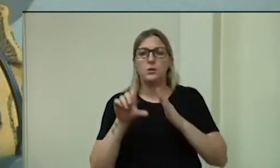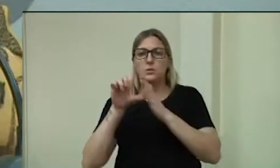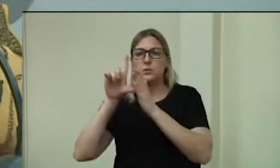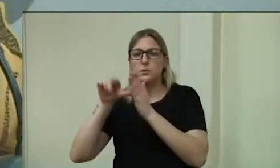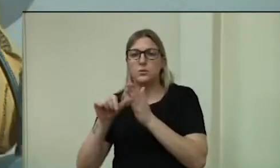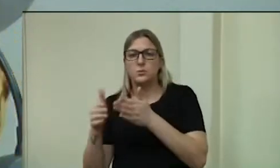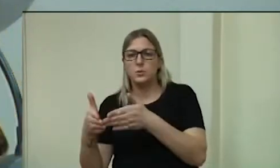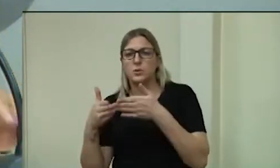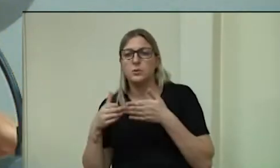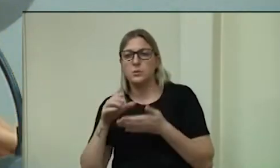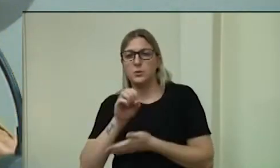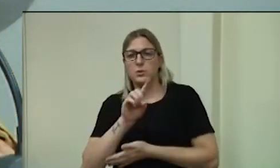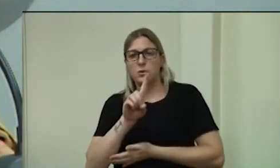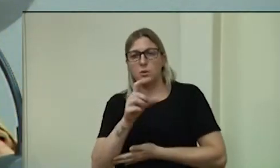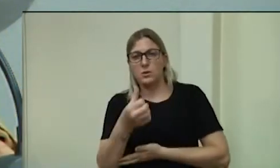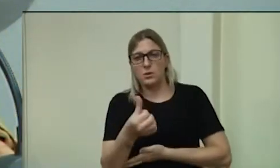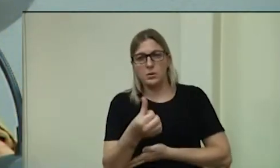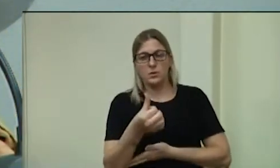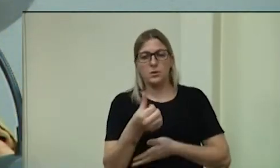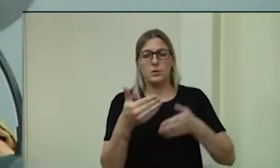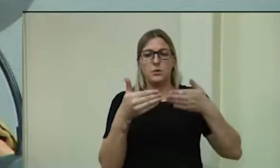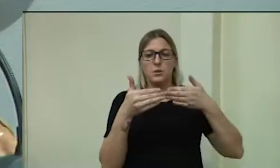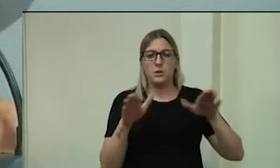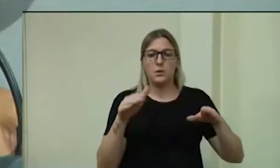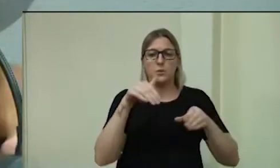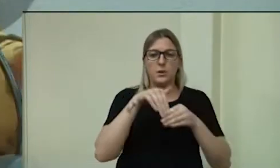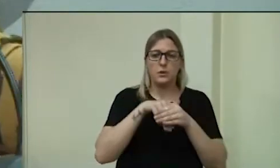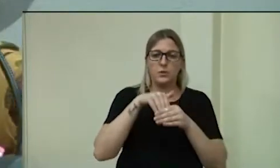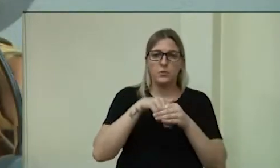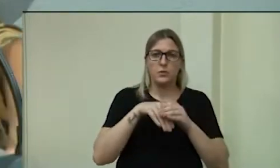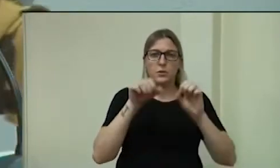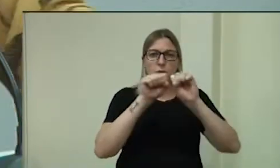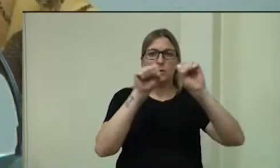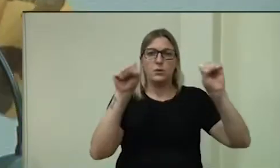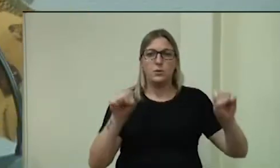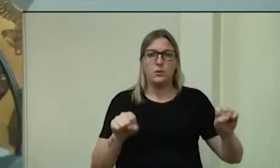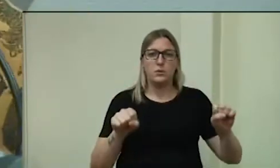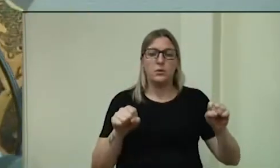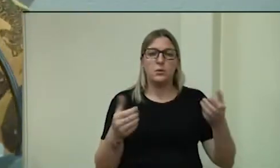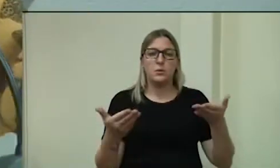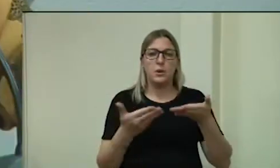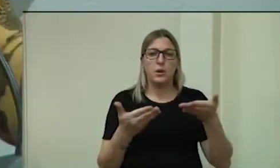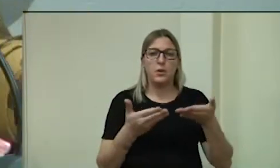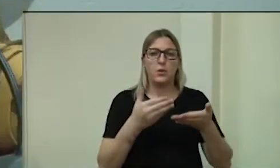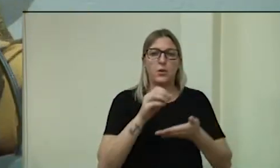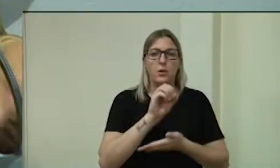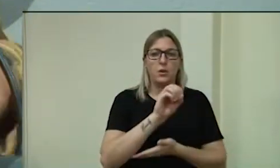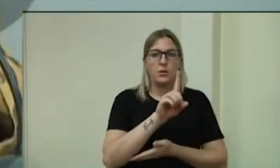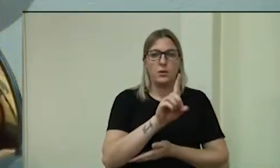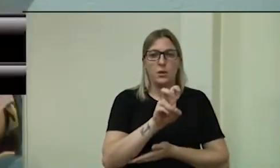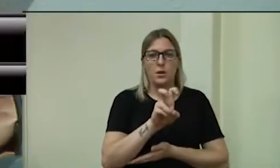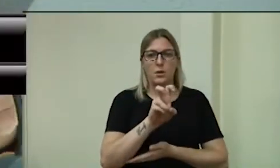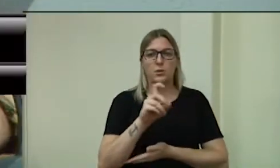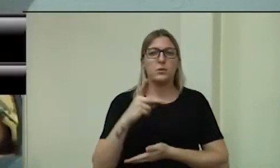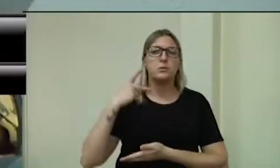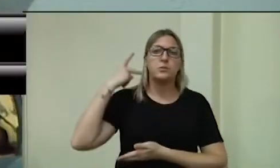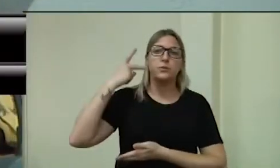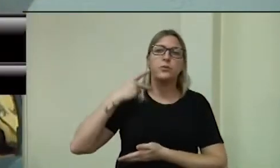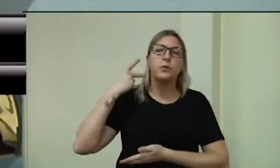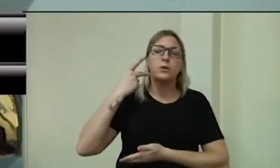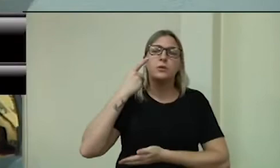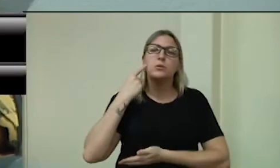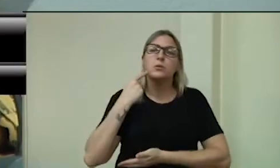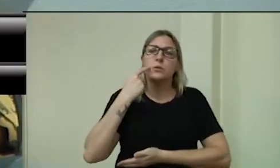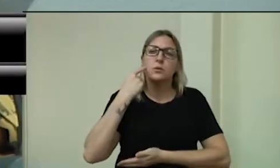requerimento número 016. Em votação no sistema, ao requerimento número 015 de autoria da vereadora